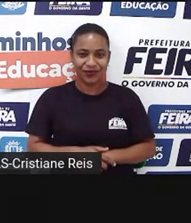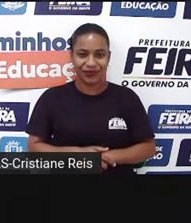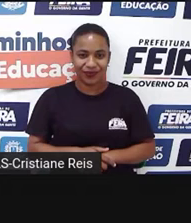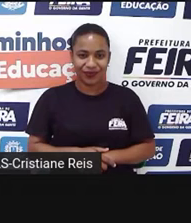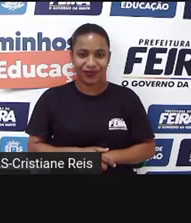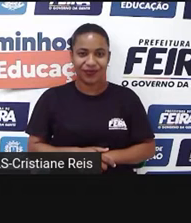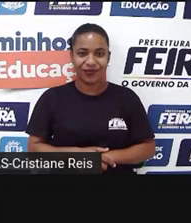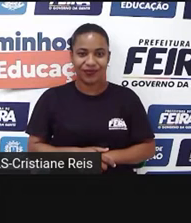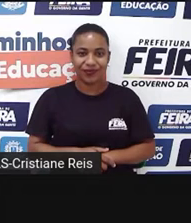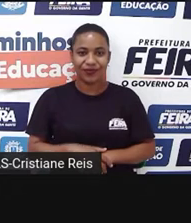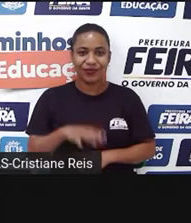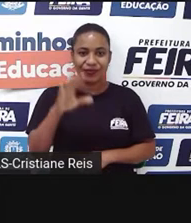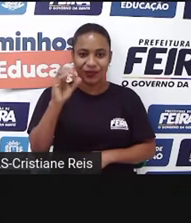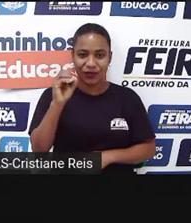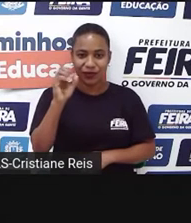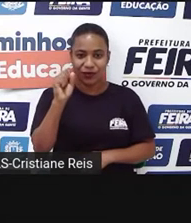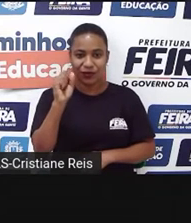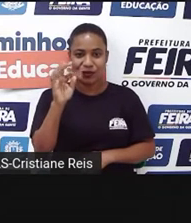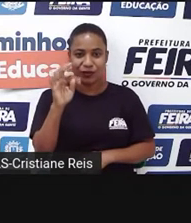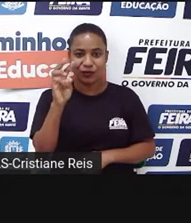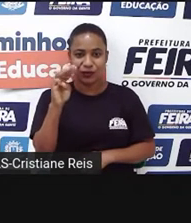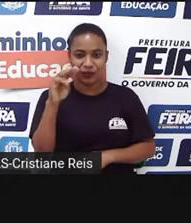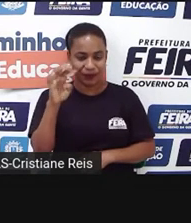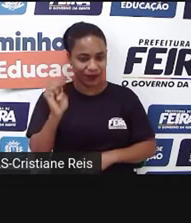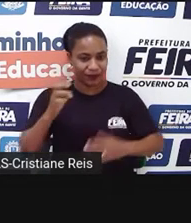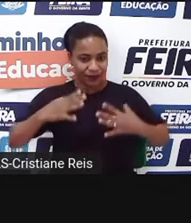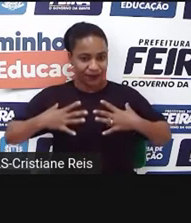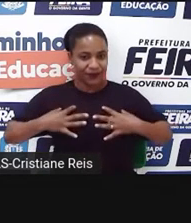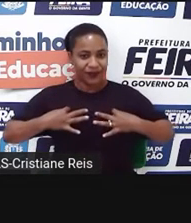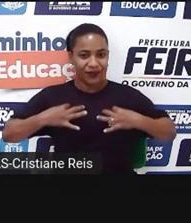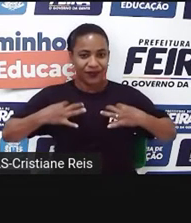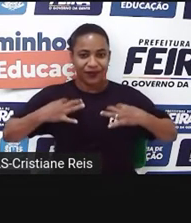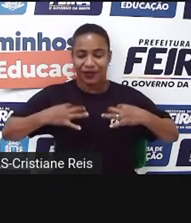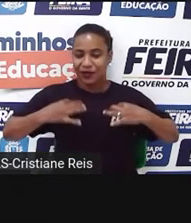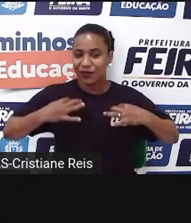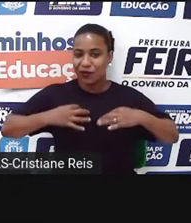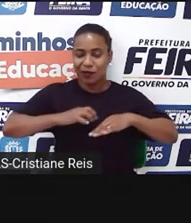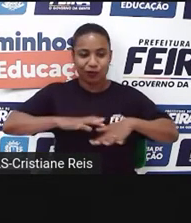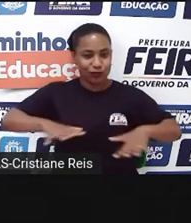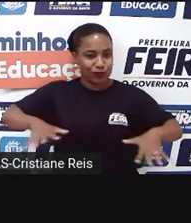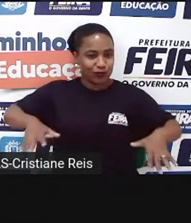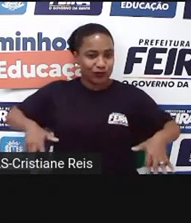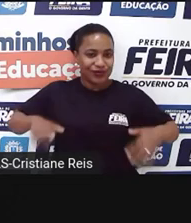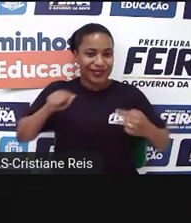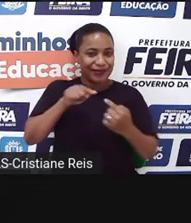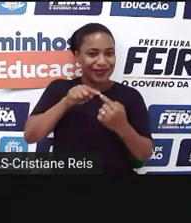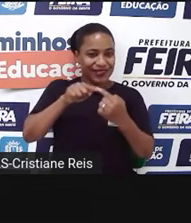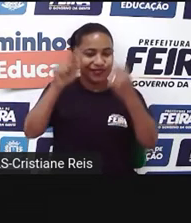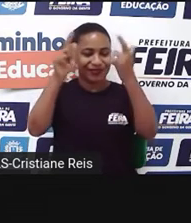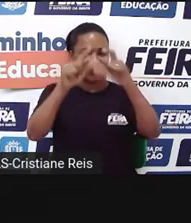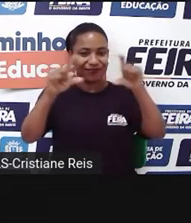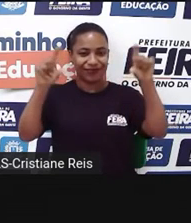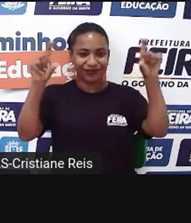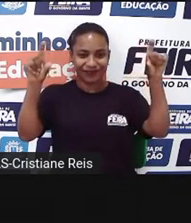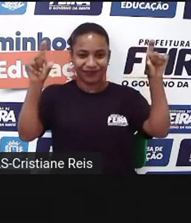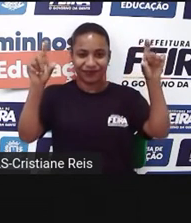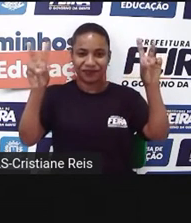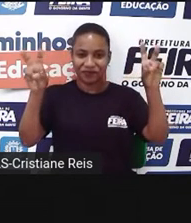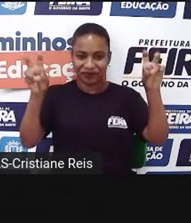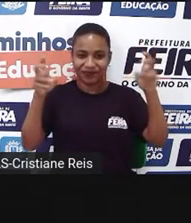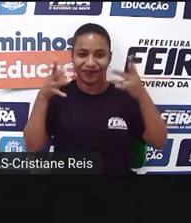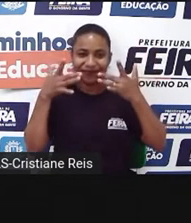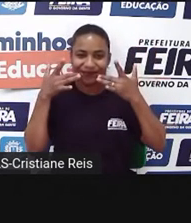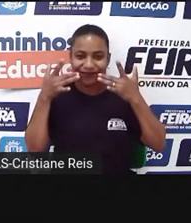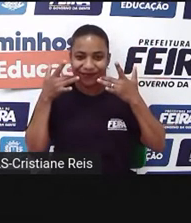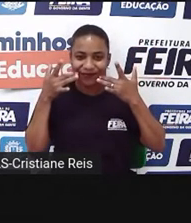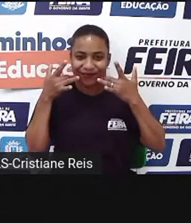Casse, no caso é o vestuário, que nós já vimos que tem que ser adequado ao tema da peça. Play.